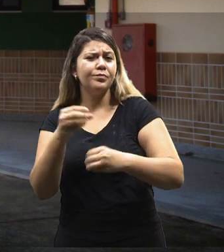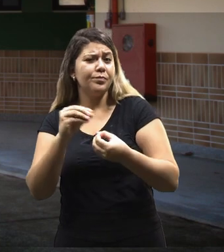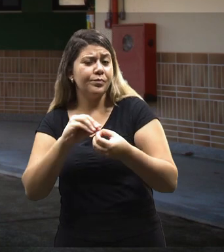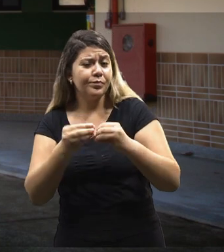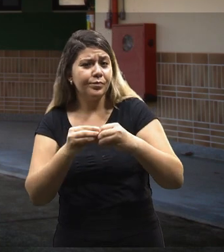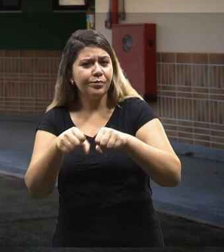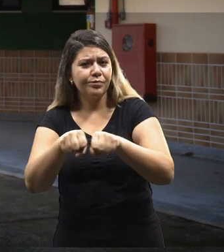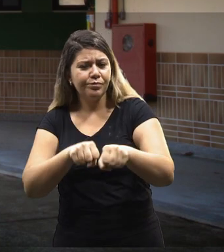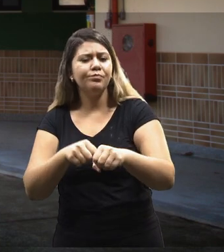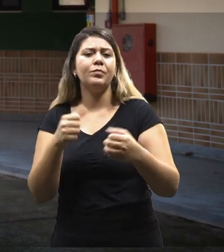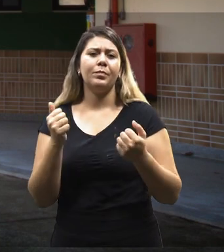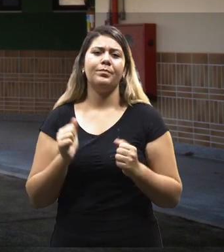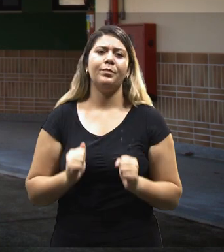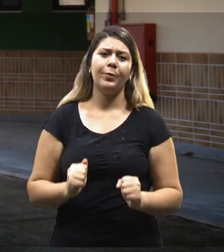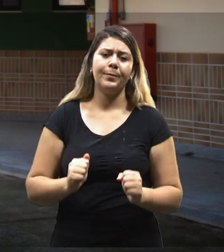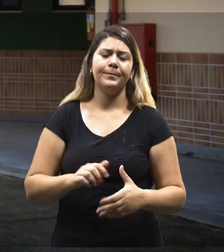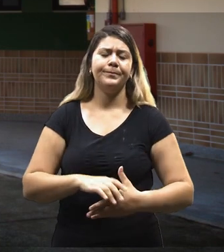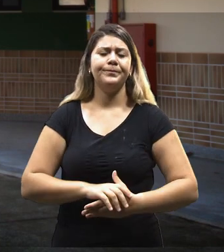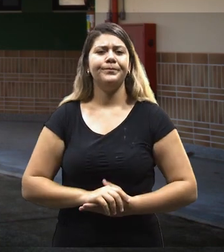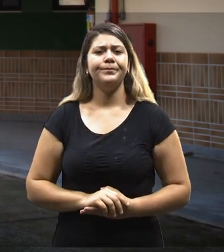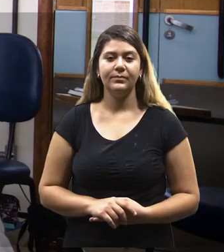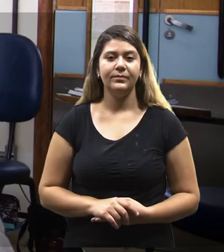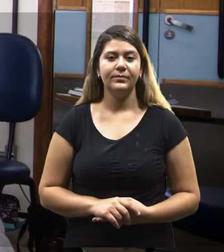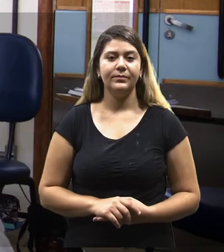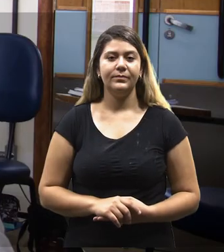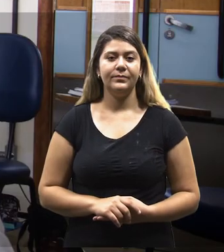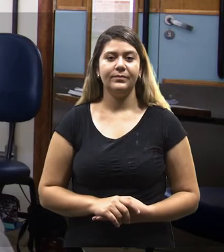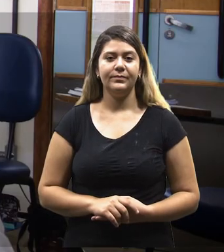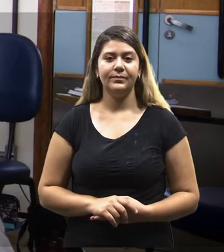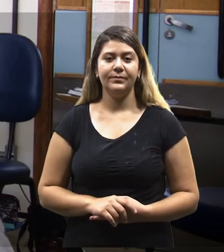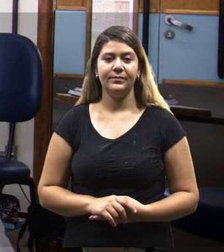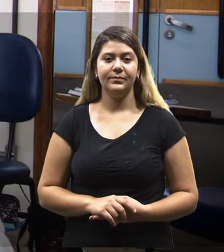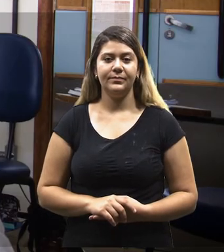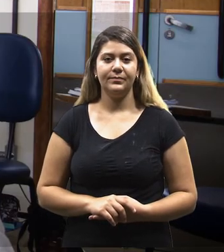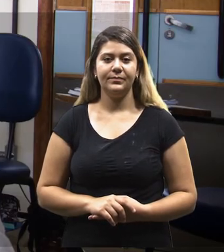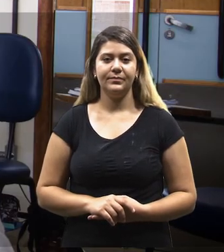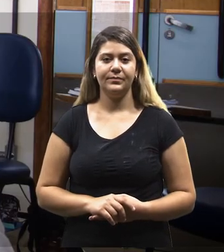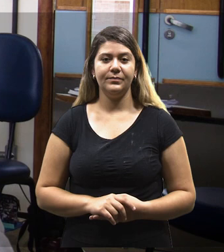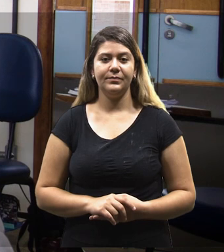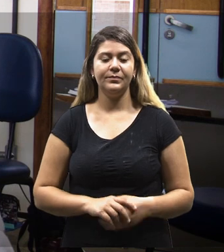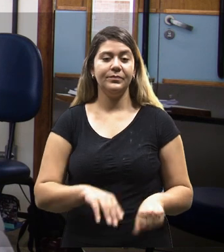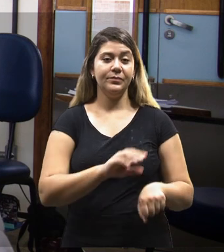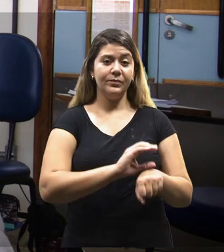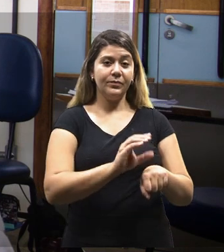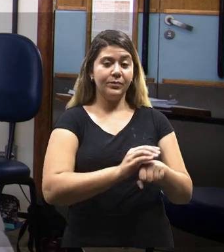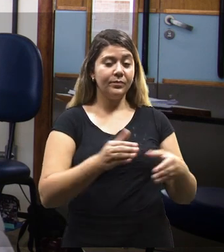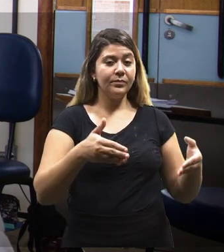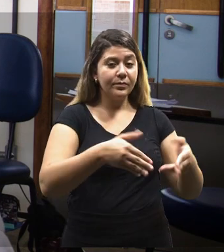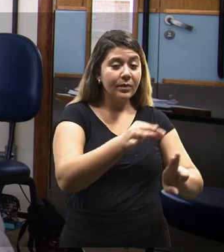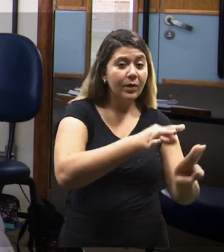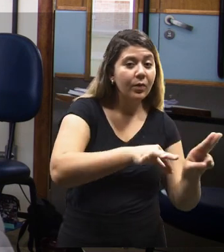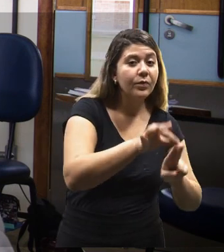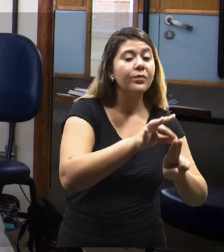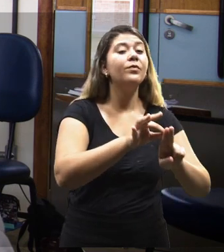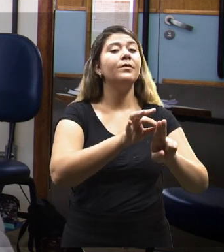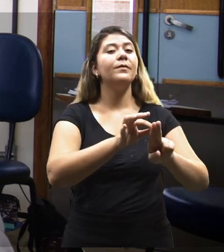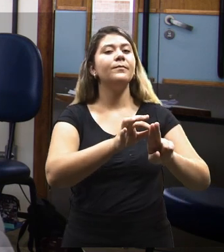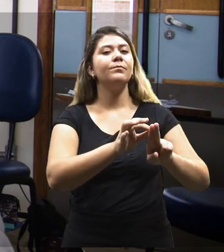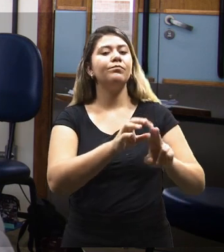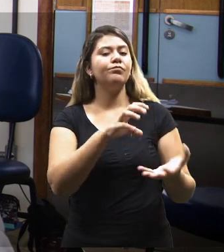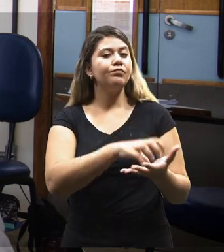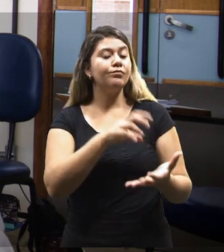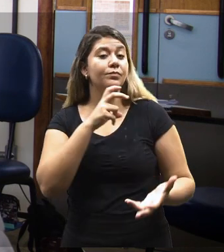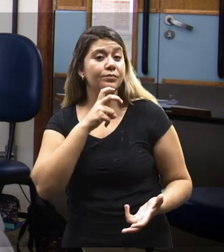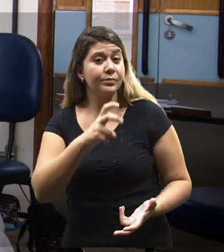que o biólogo formado pode atuar. O curso aqui, em particular, da UFSCar Campo Sorocaba, ele tem uma